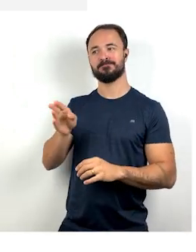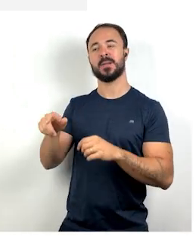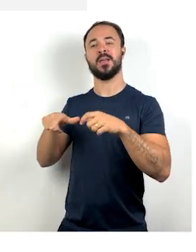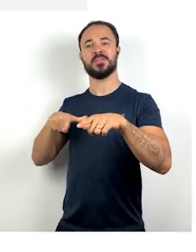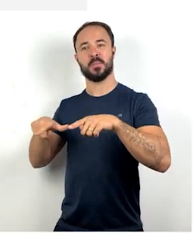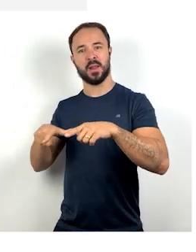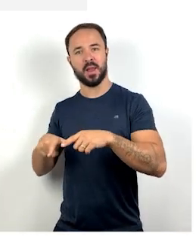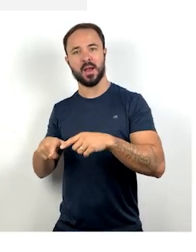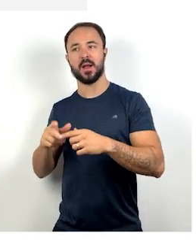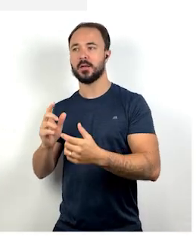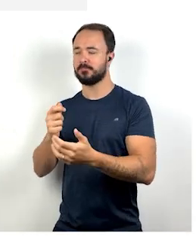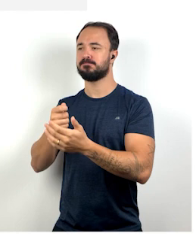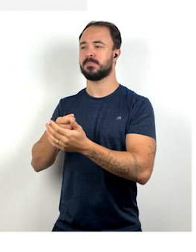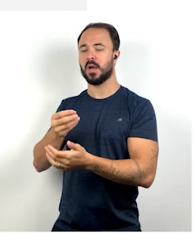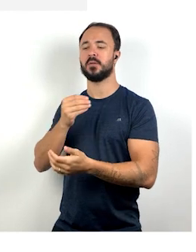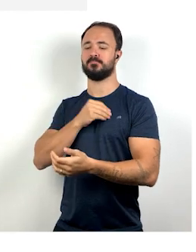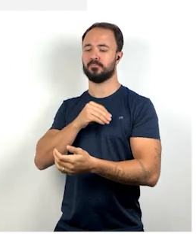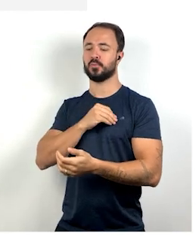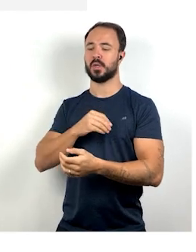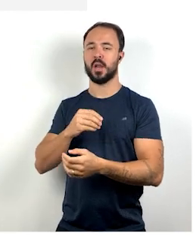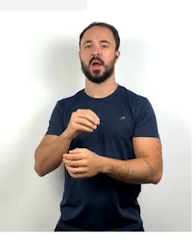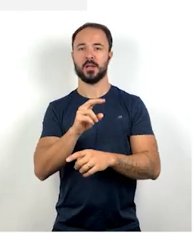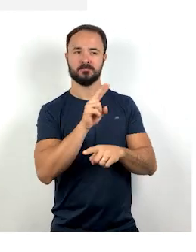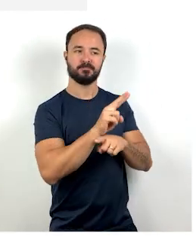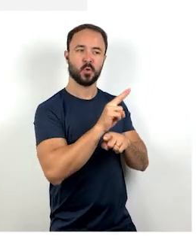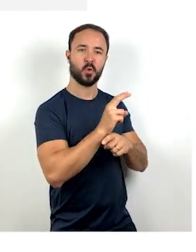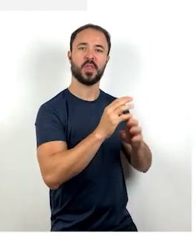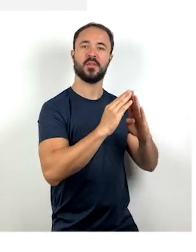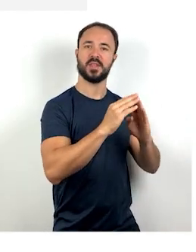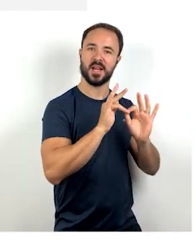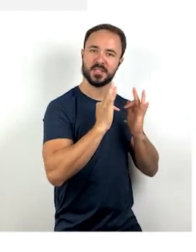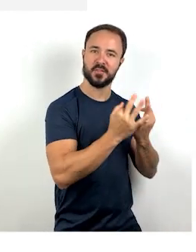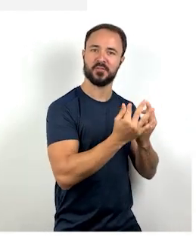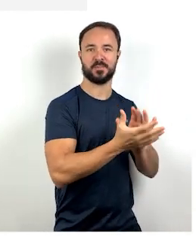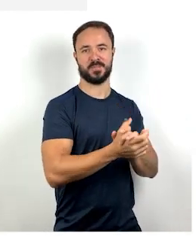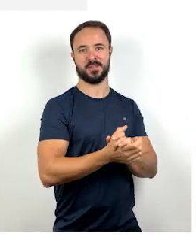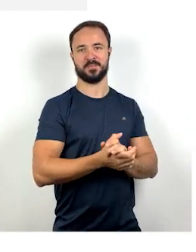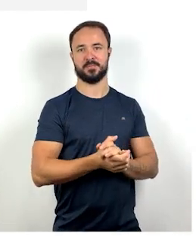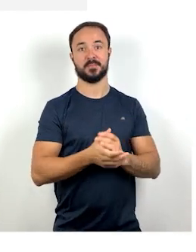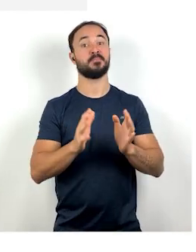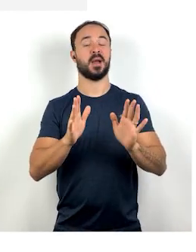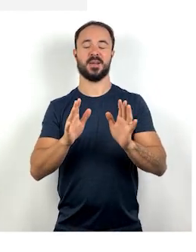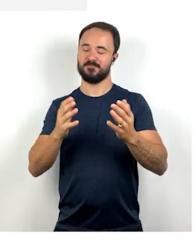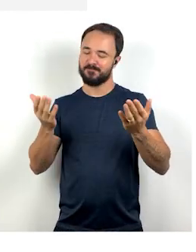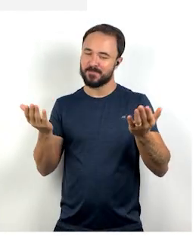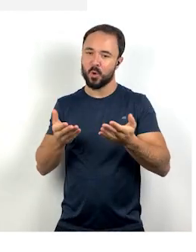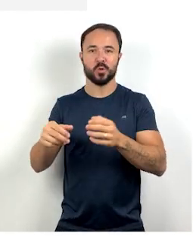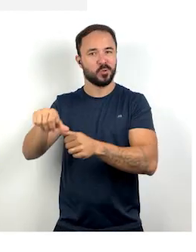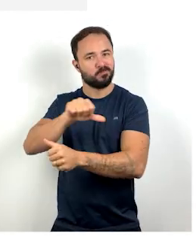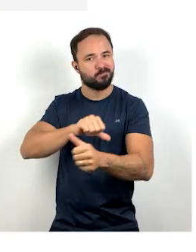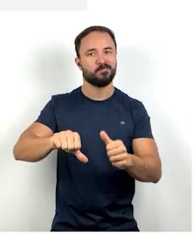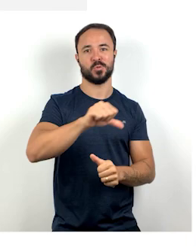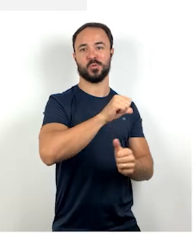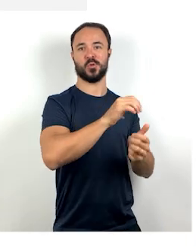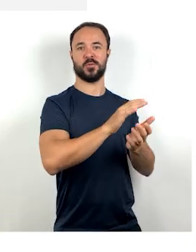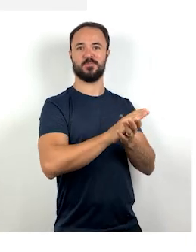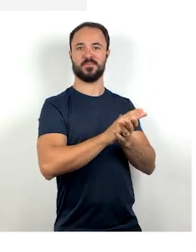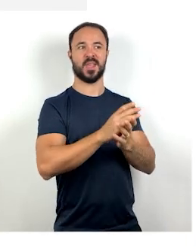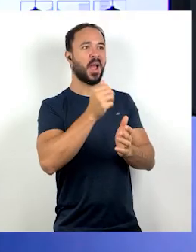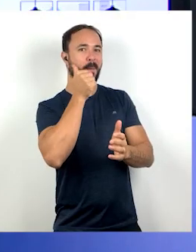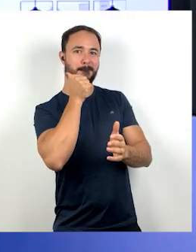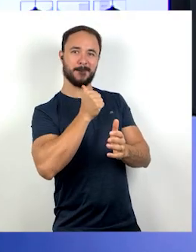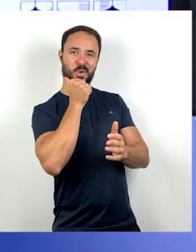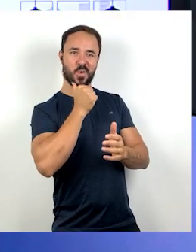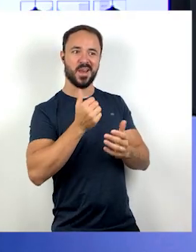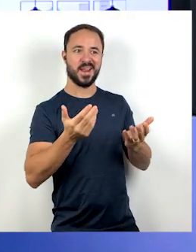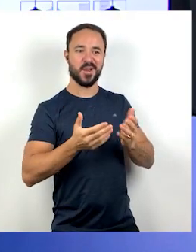sustentar a família. Hoje essa realidade mudou, né? As mulheres hoje são chefes de família, elas possuem